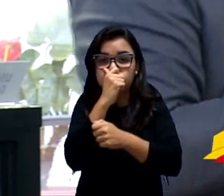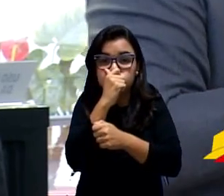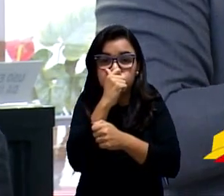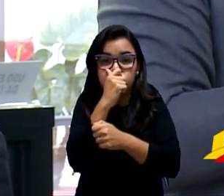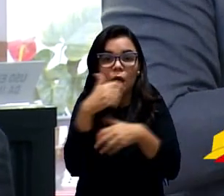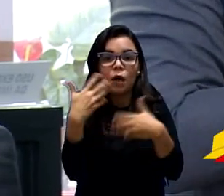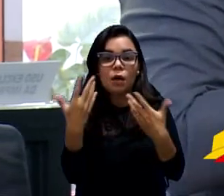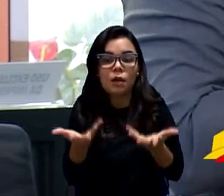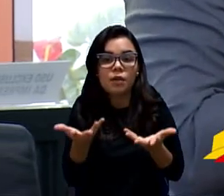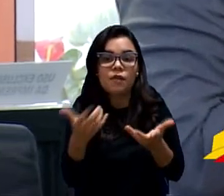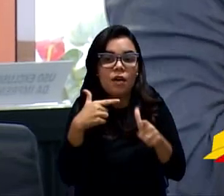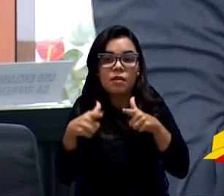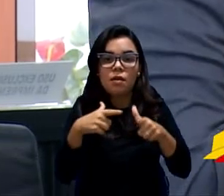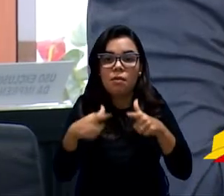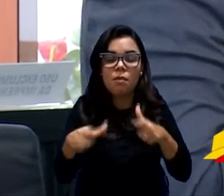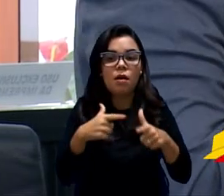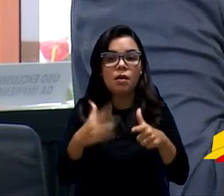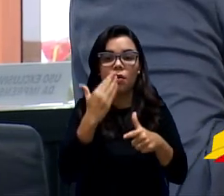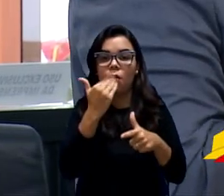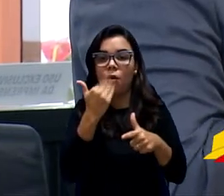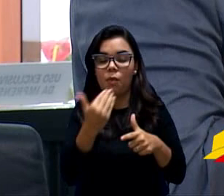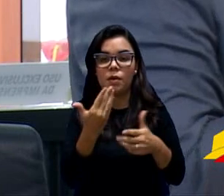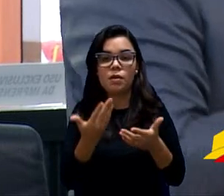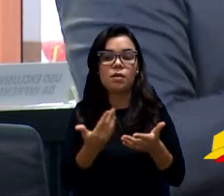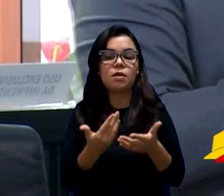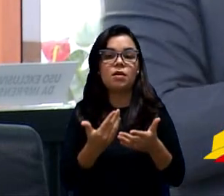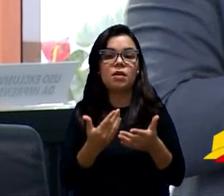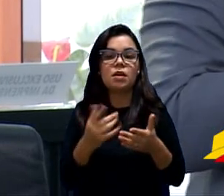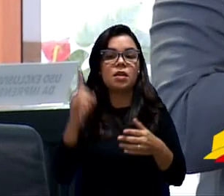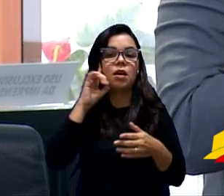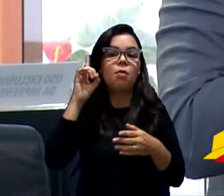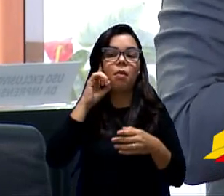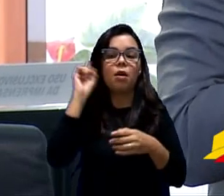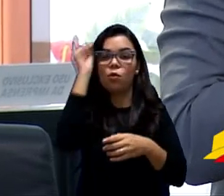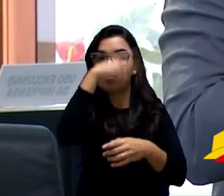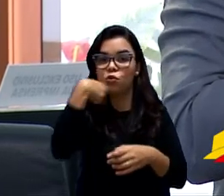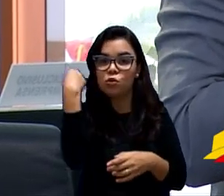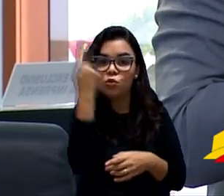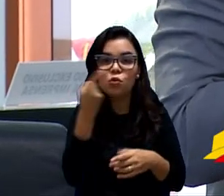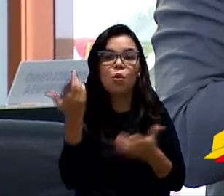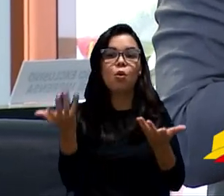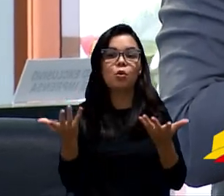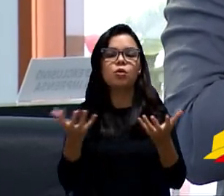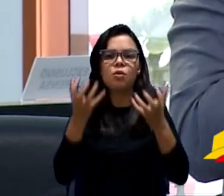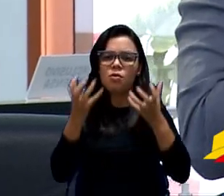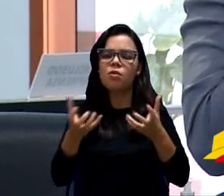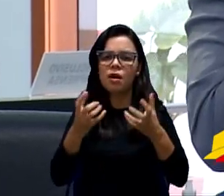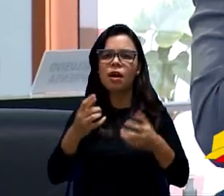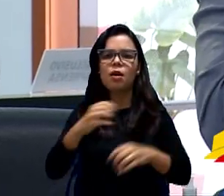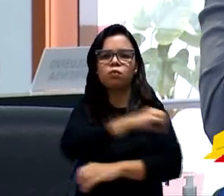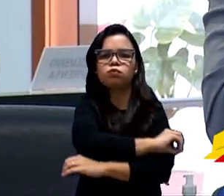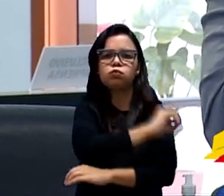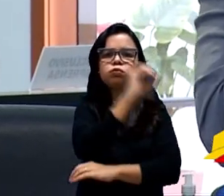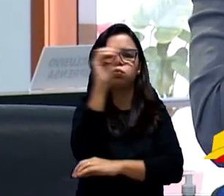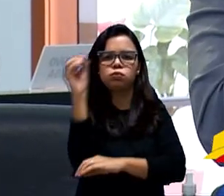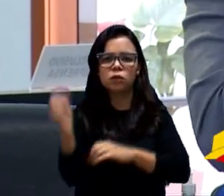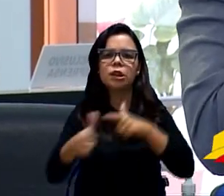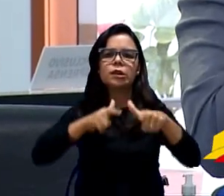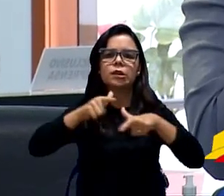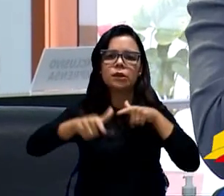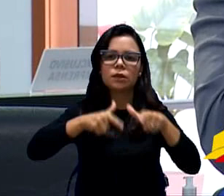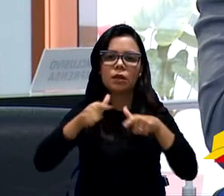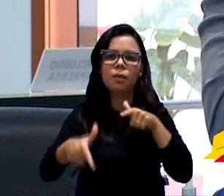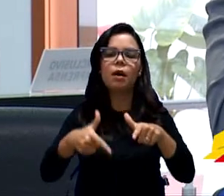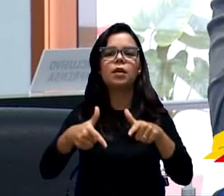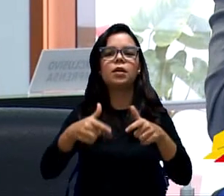e vai trabalhar e come sua marmita e trabalha o dia inteiro, eu quero amanhecer aqui para votar em projeto importante como esse. Para a pessoa não ficar